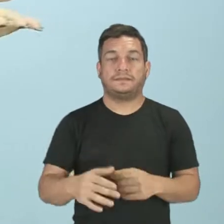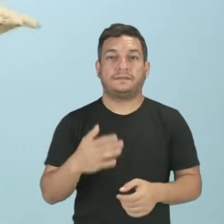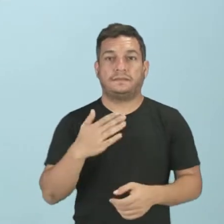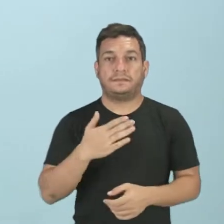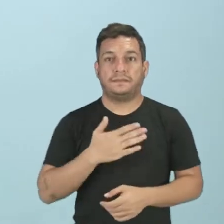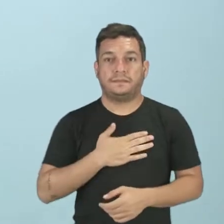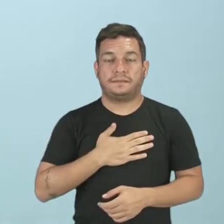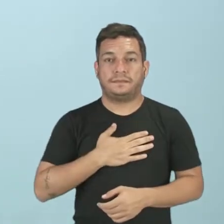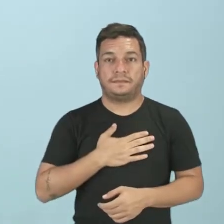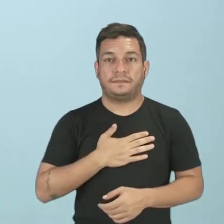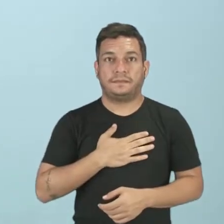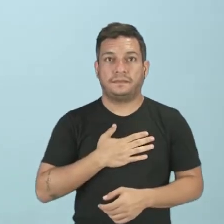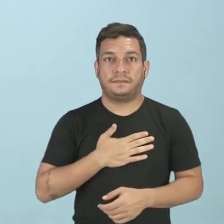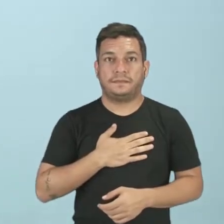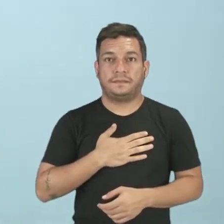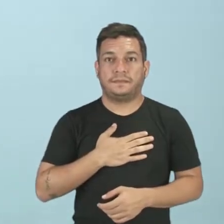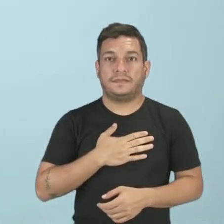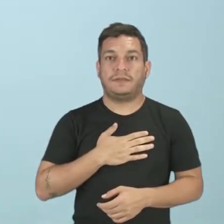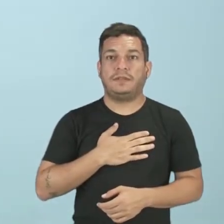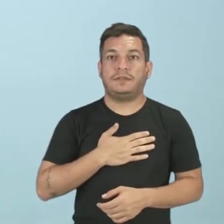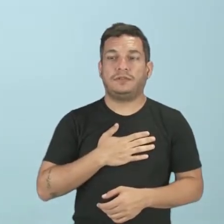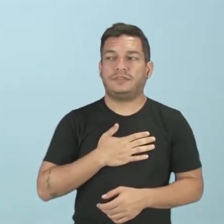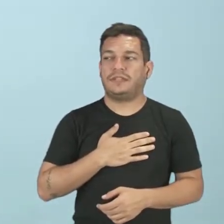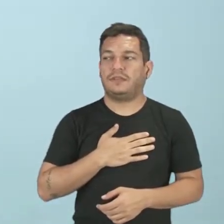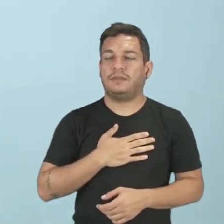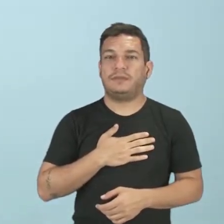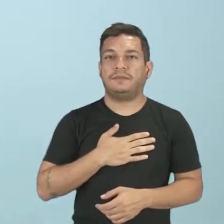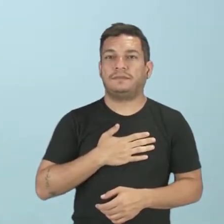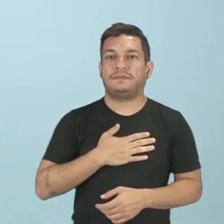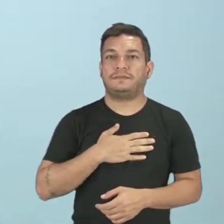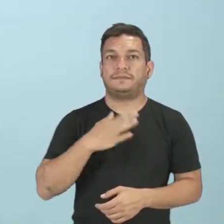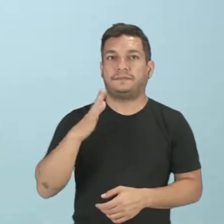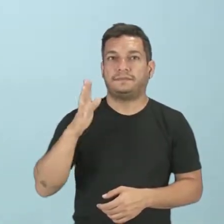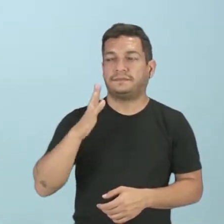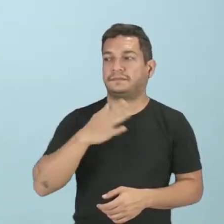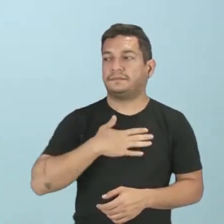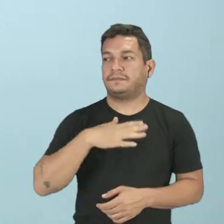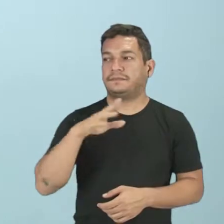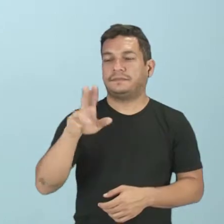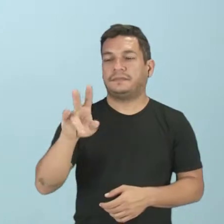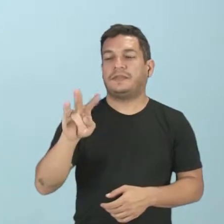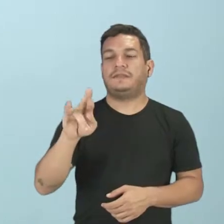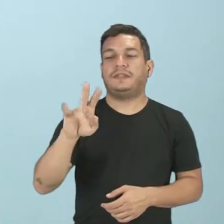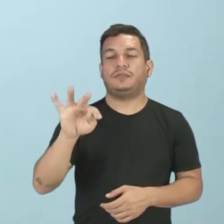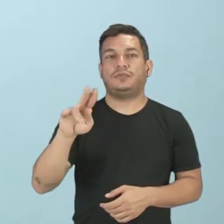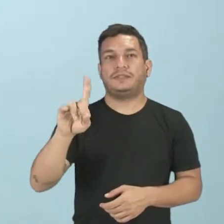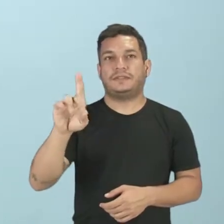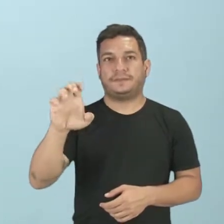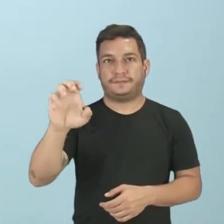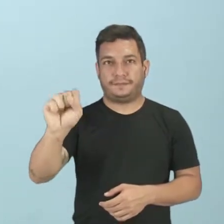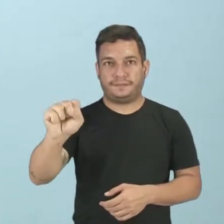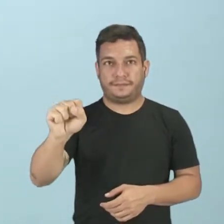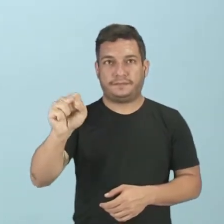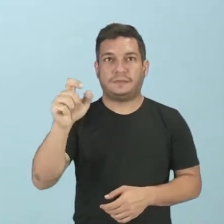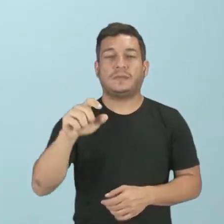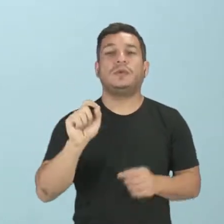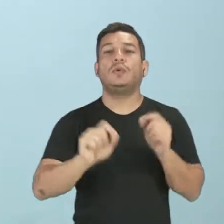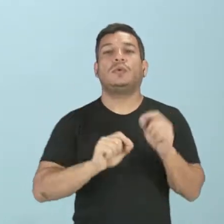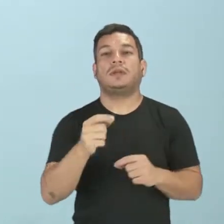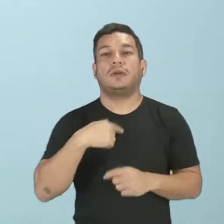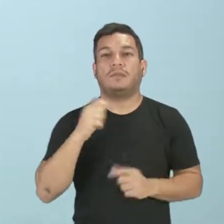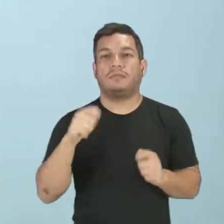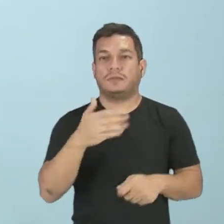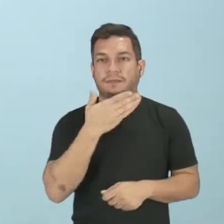virtudes e aquilo que não é legal, mas eu posso melhorar. Lembrando, como sempre no início das aulas, vamos fazer uma